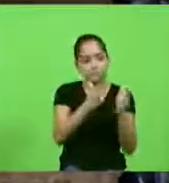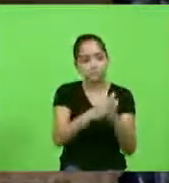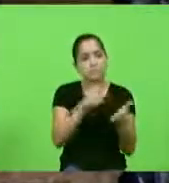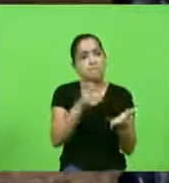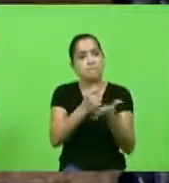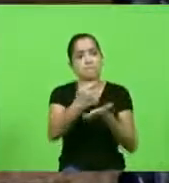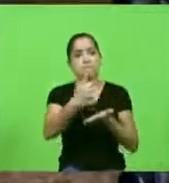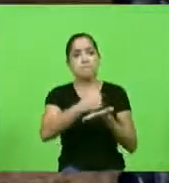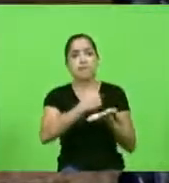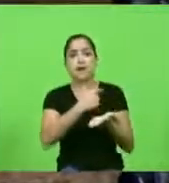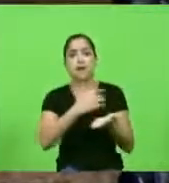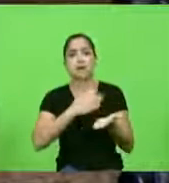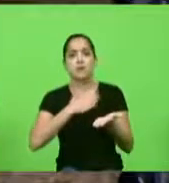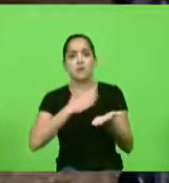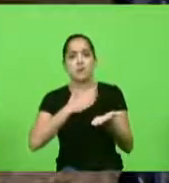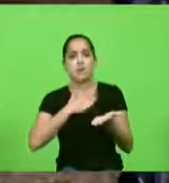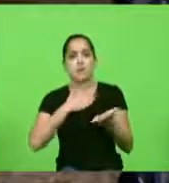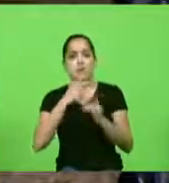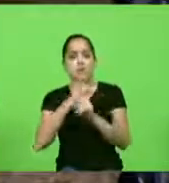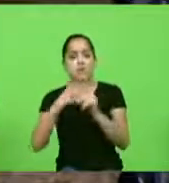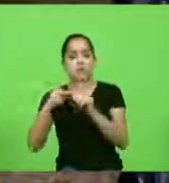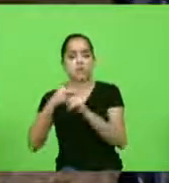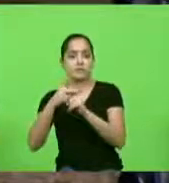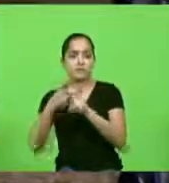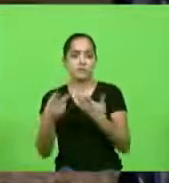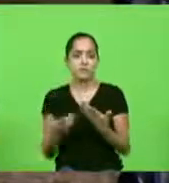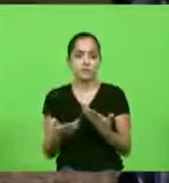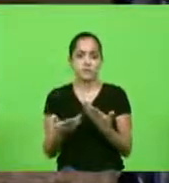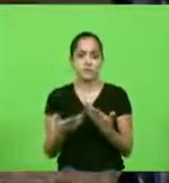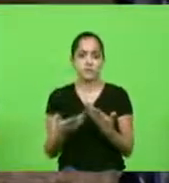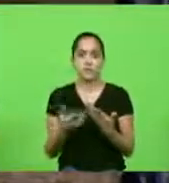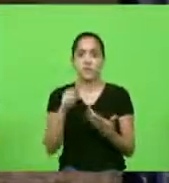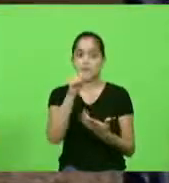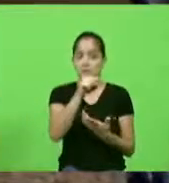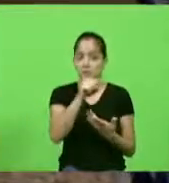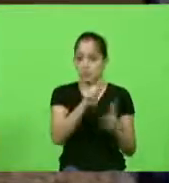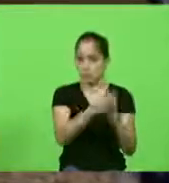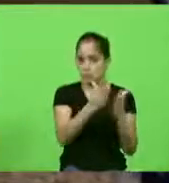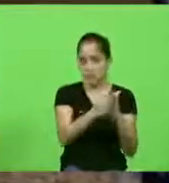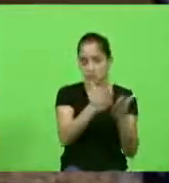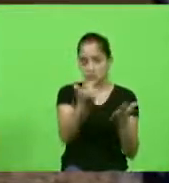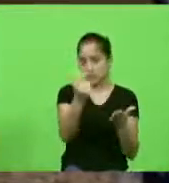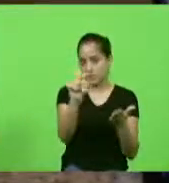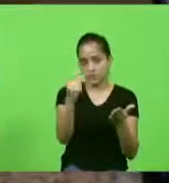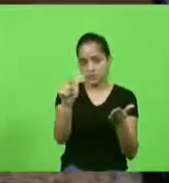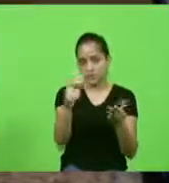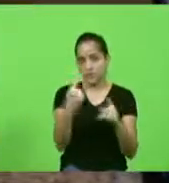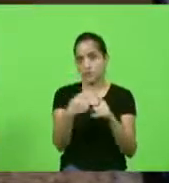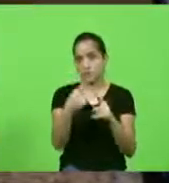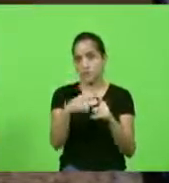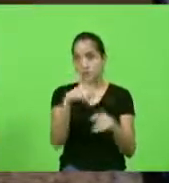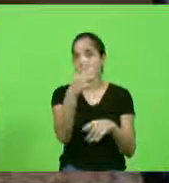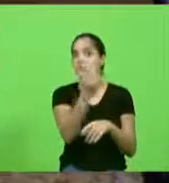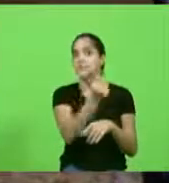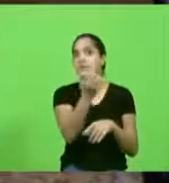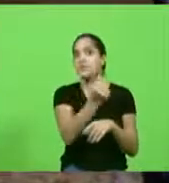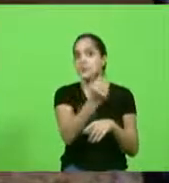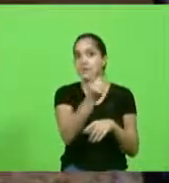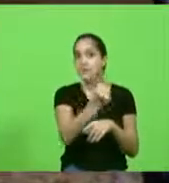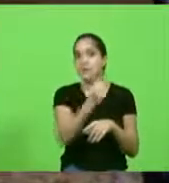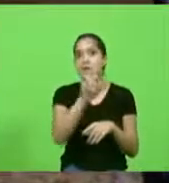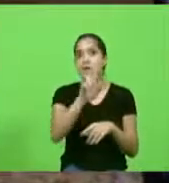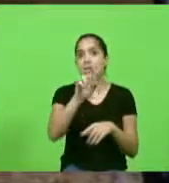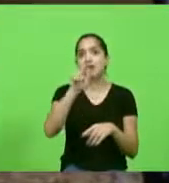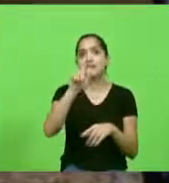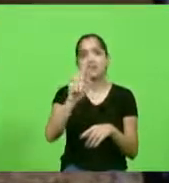minha pelo meu benefício previdenciário benefício aliás que o pobre não tem porque o pobre se aposenta pelo RGPS